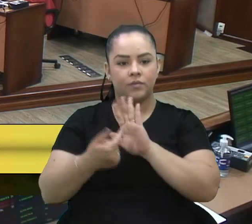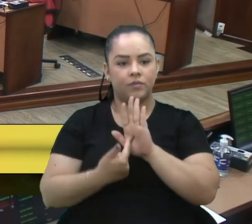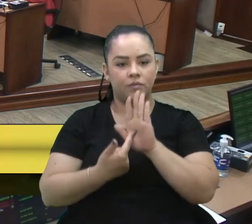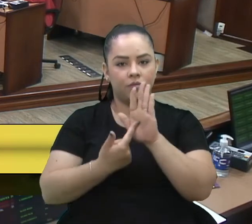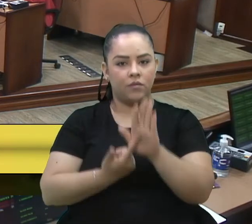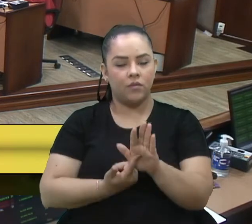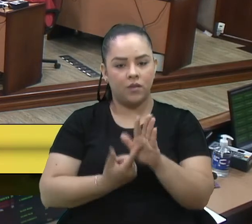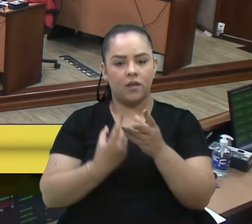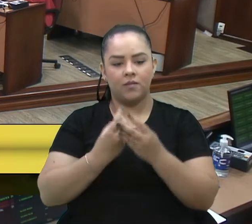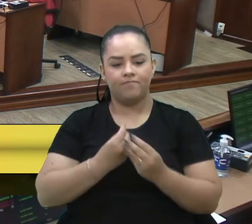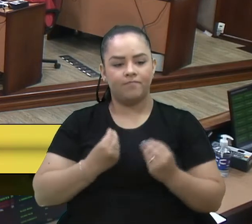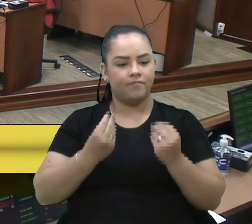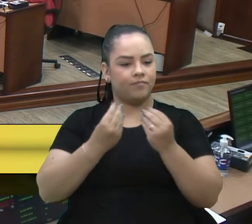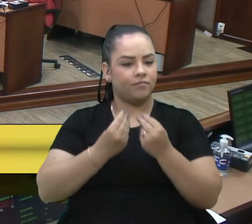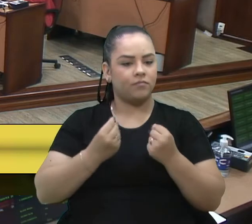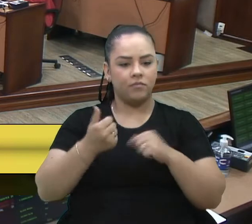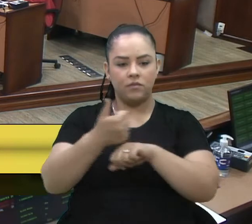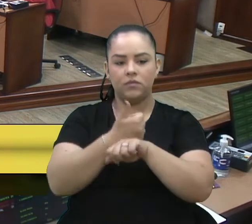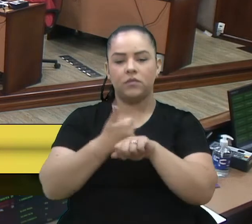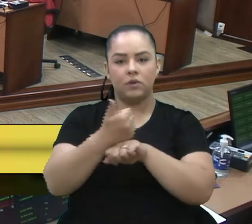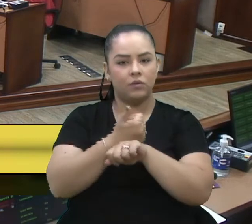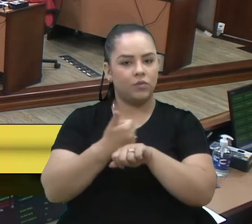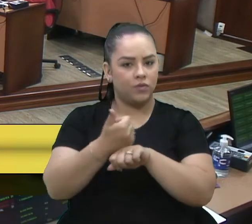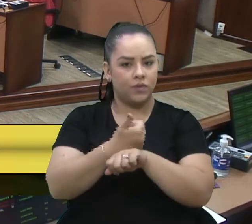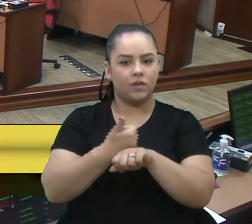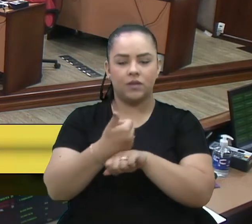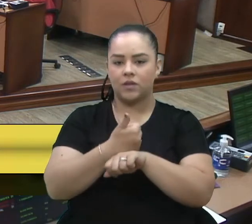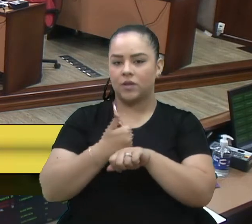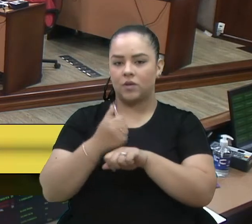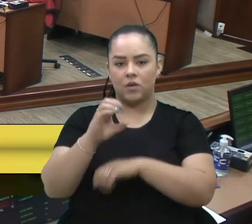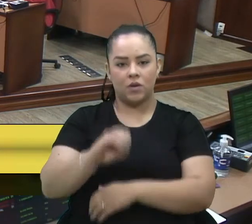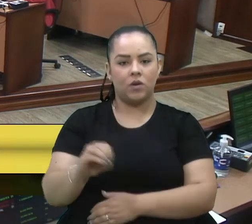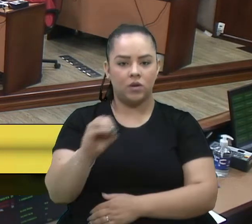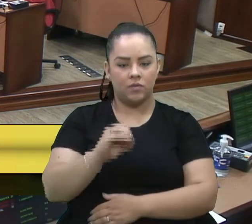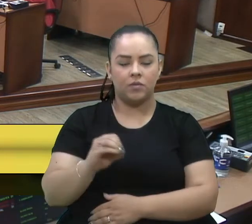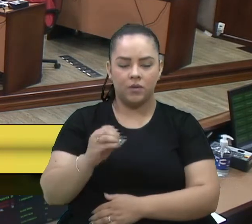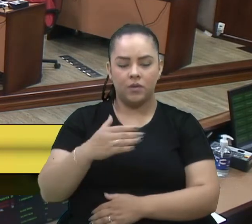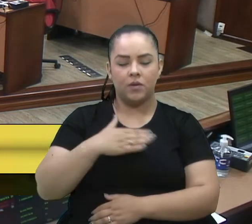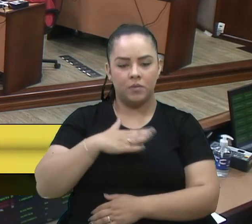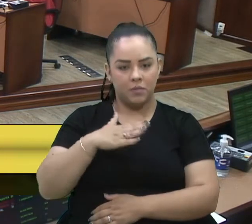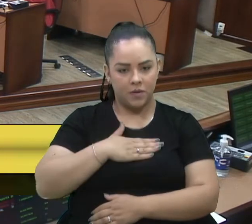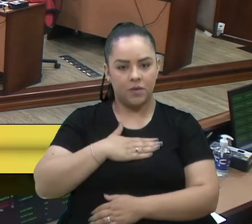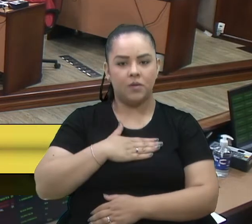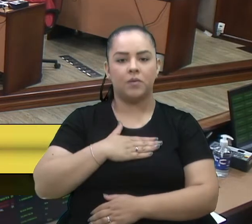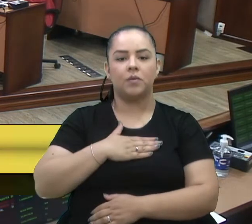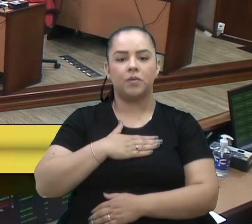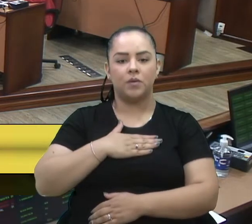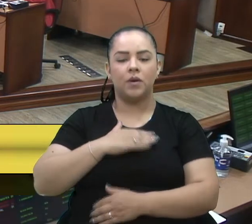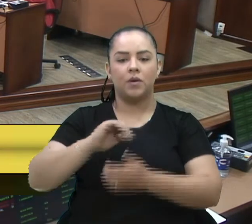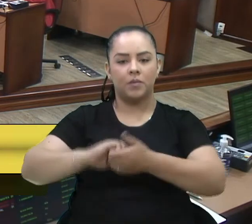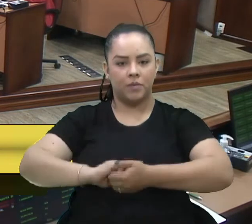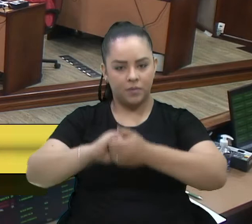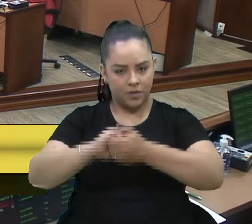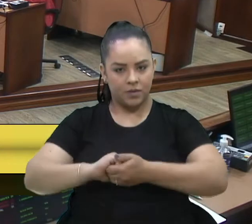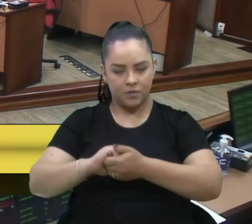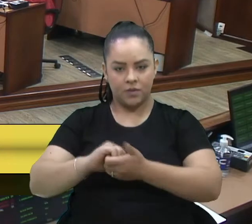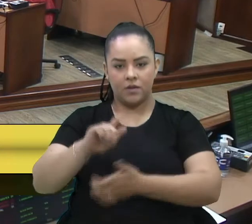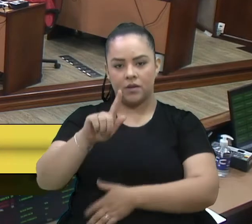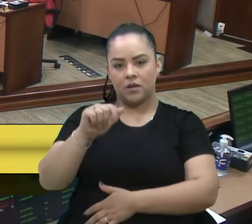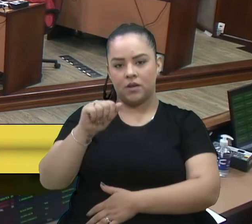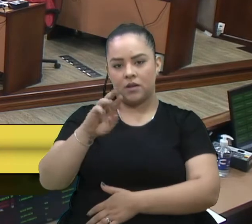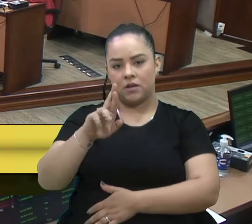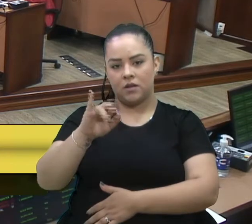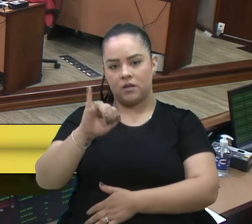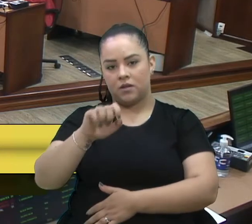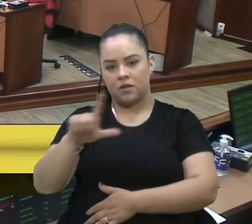sensibilidade, um profissionalismo ímpar. Então, quero deixar esse reconhecimento ao Gabriel Lain, assim também como a jornalista